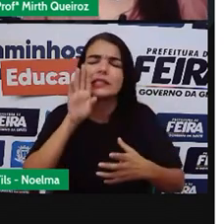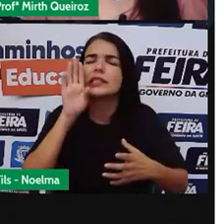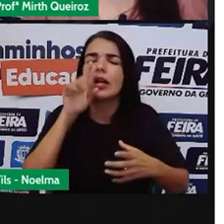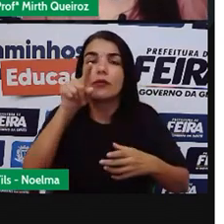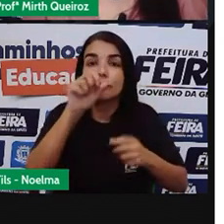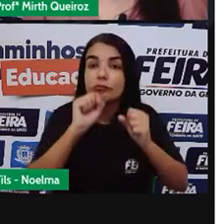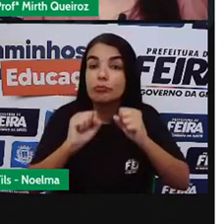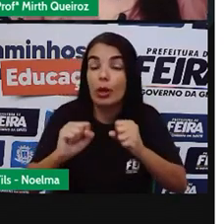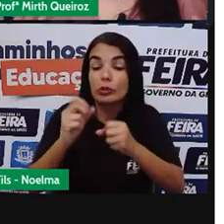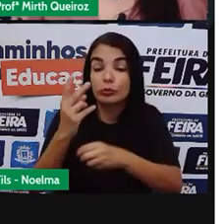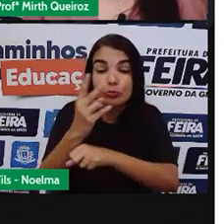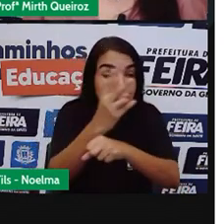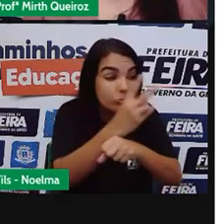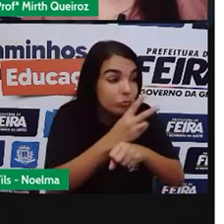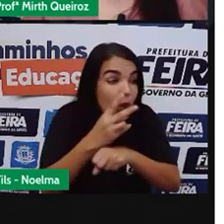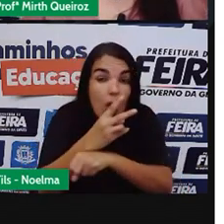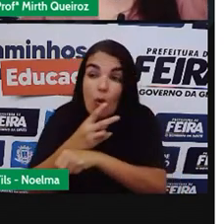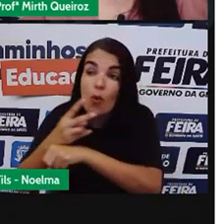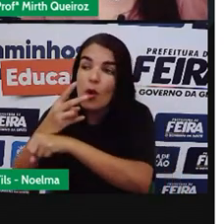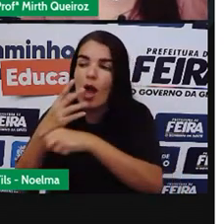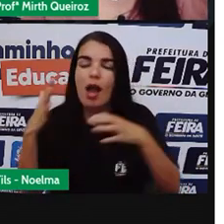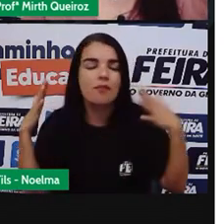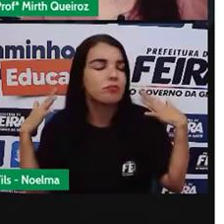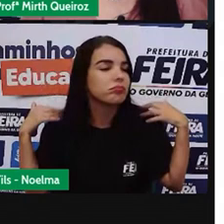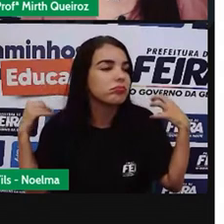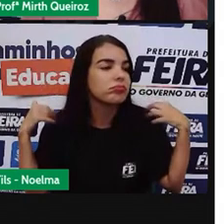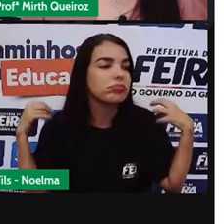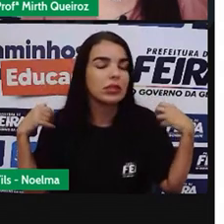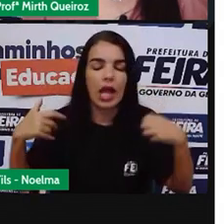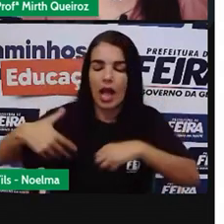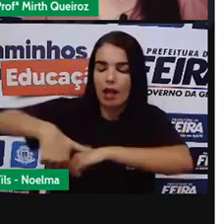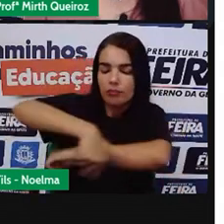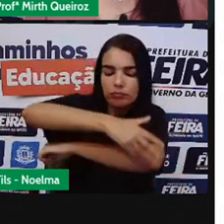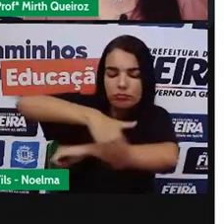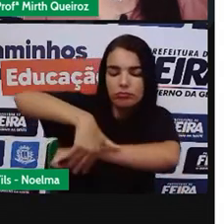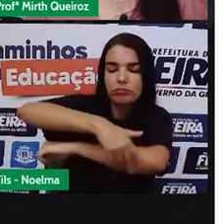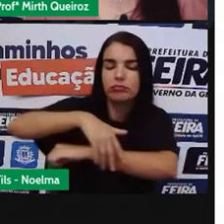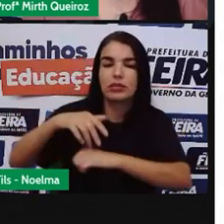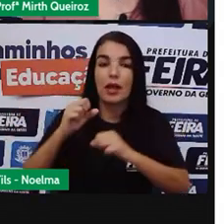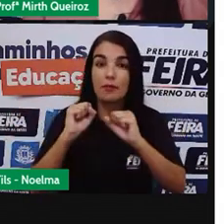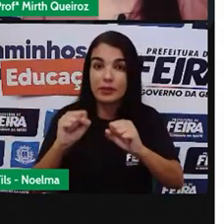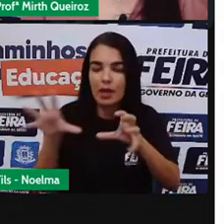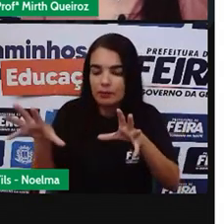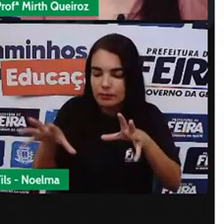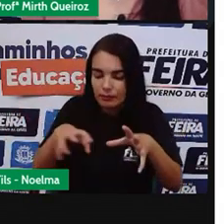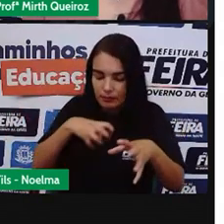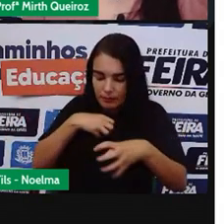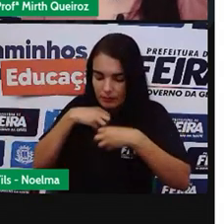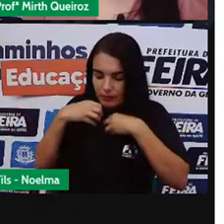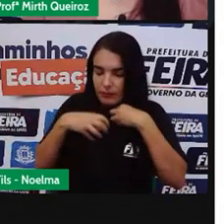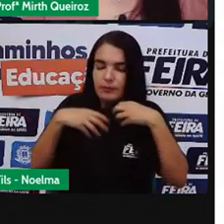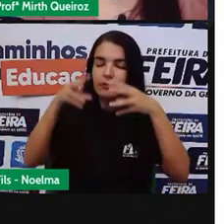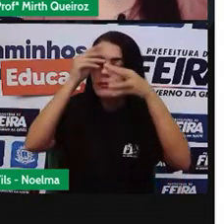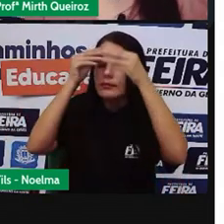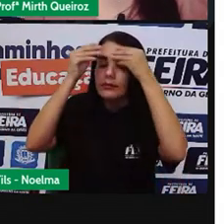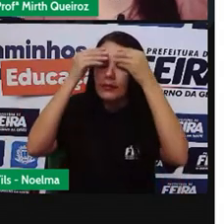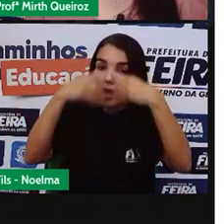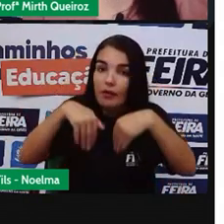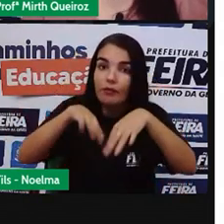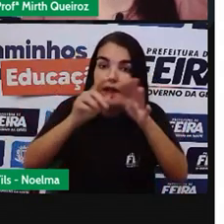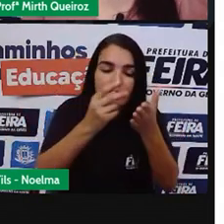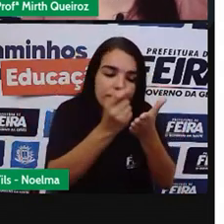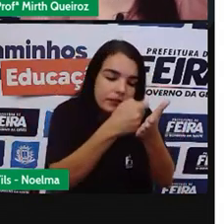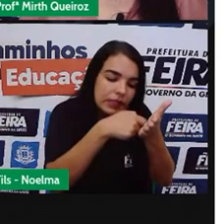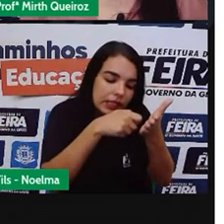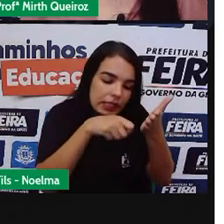fazerem Uma visitinha Para poder se inspirar E fazer aí O seu desenho E após fazer o desenho Vocês vão fazer